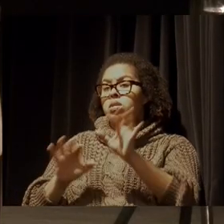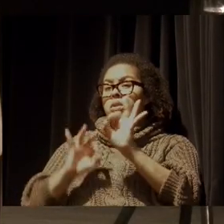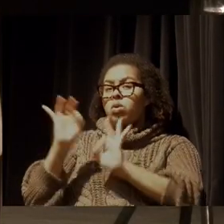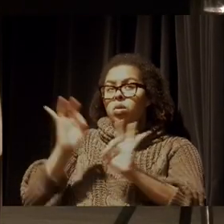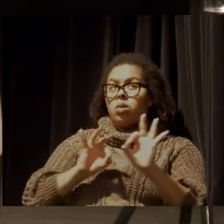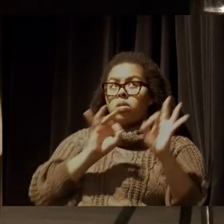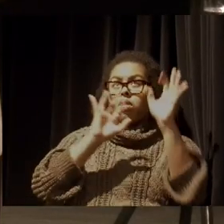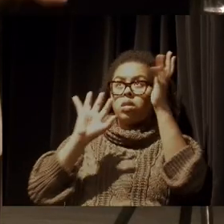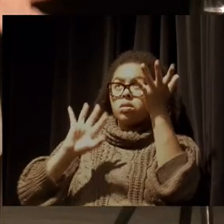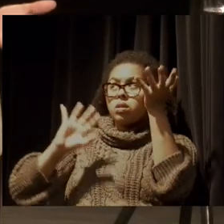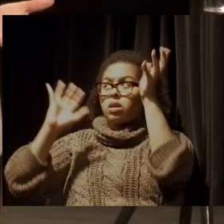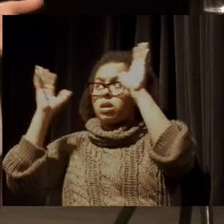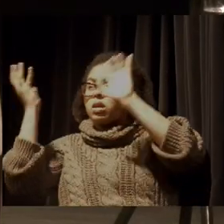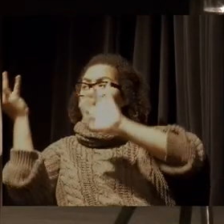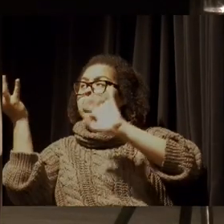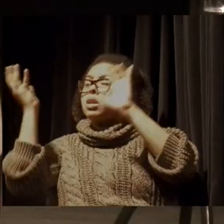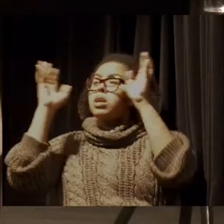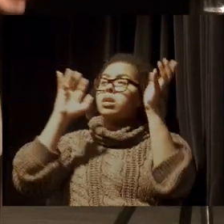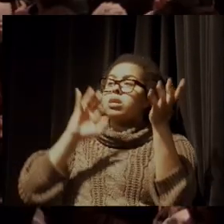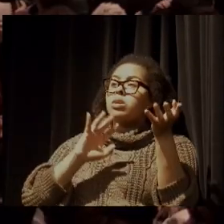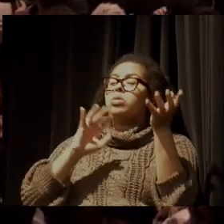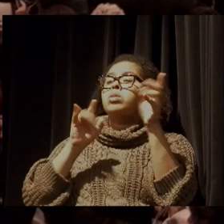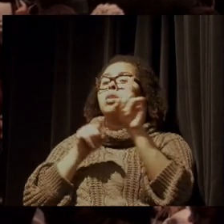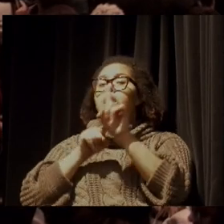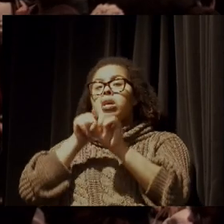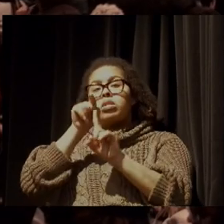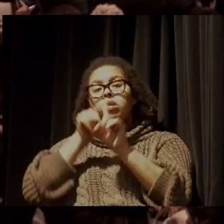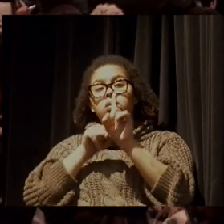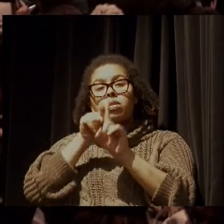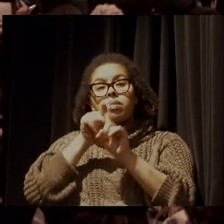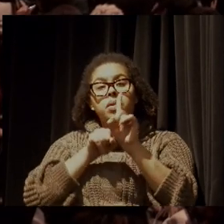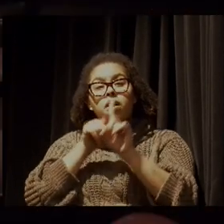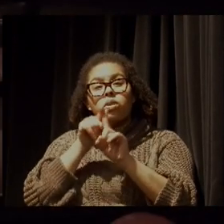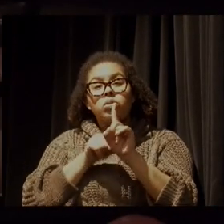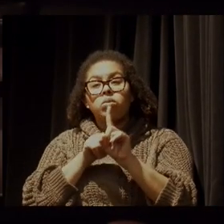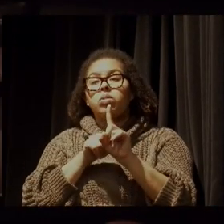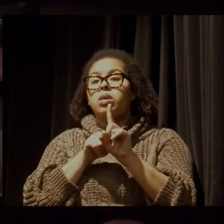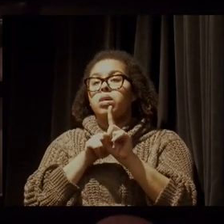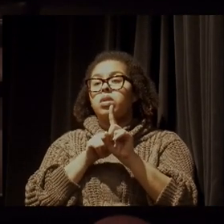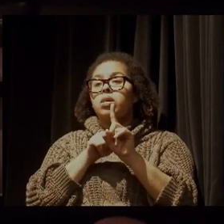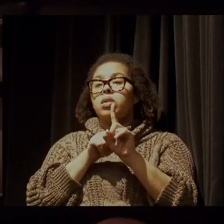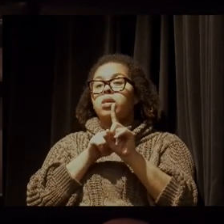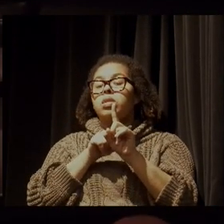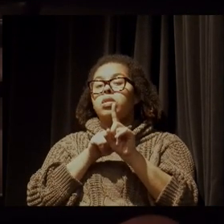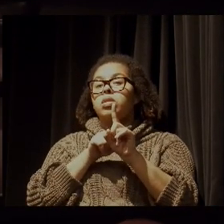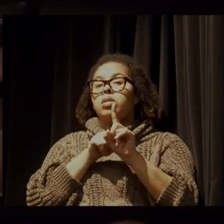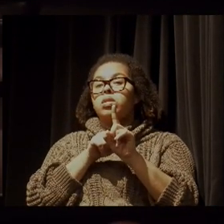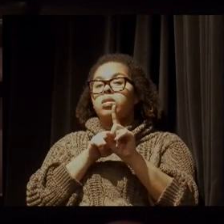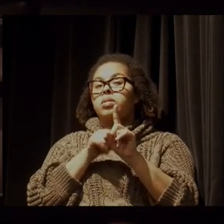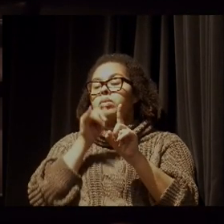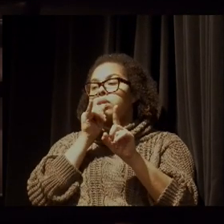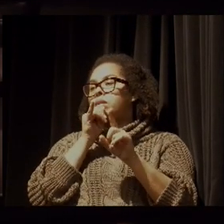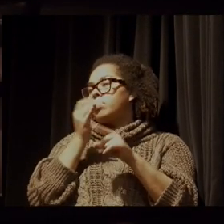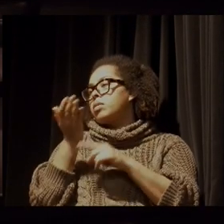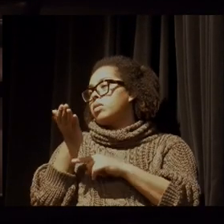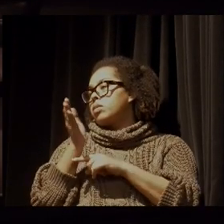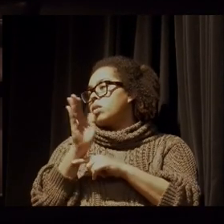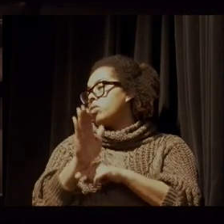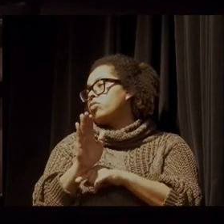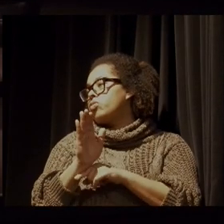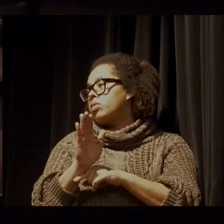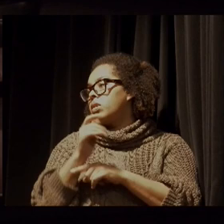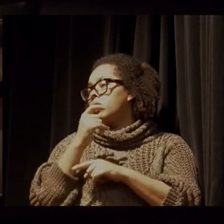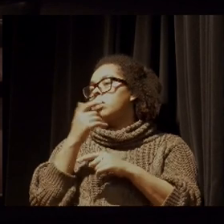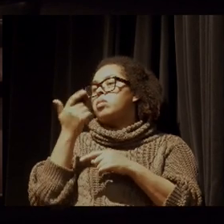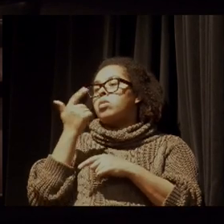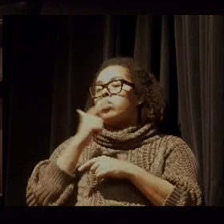clima, a temperatura, a gente não contribui ainda mais